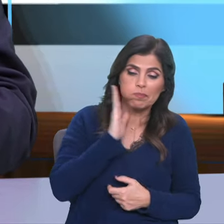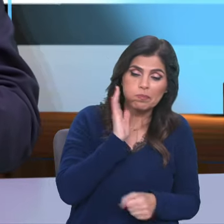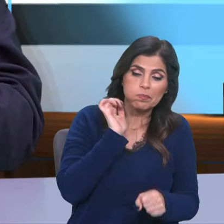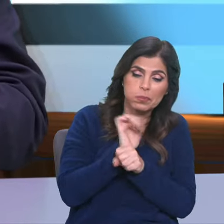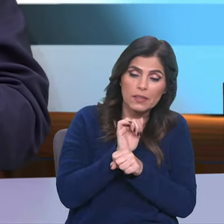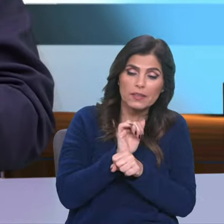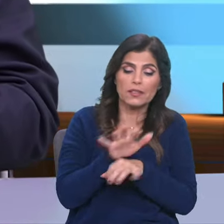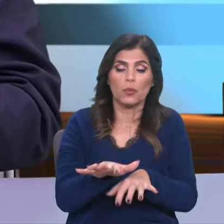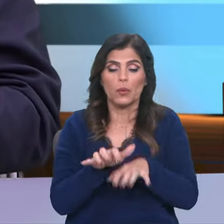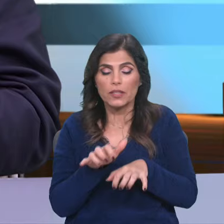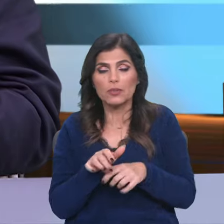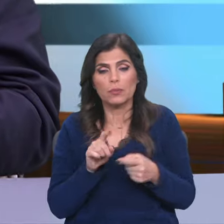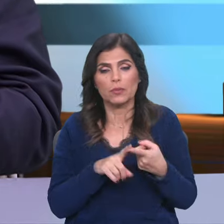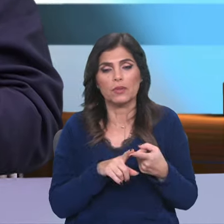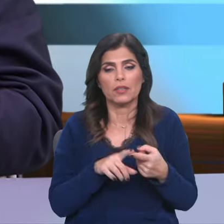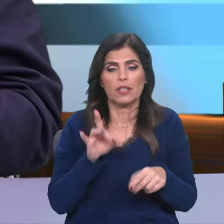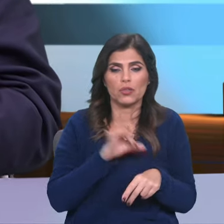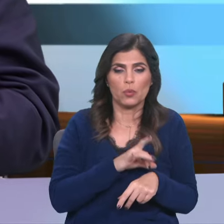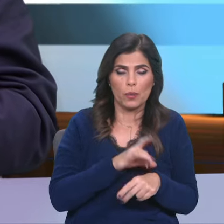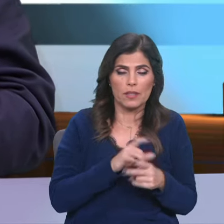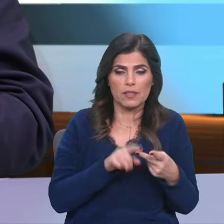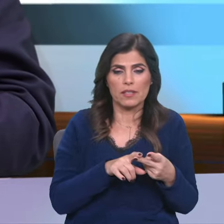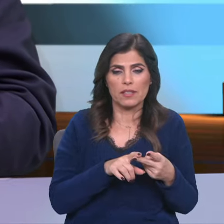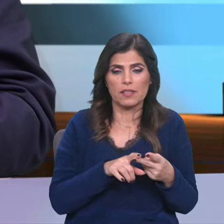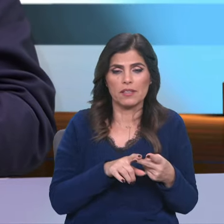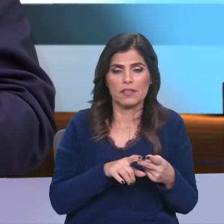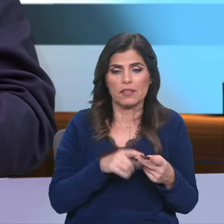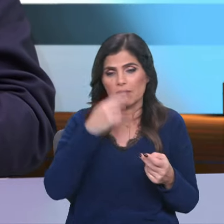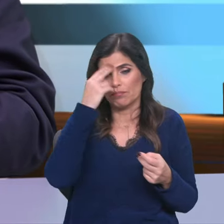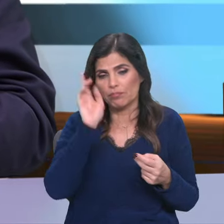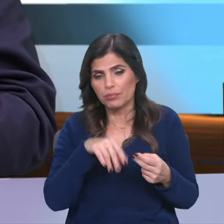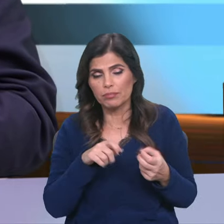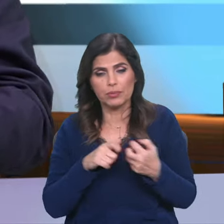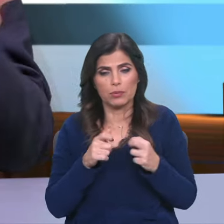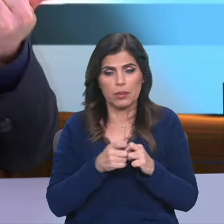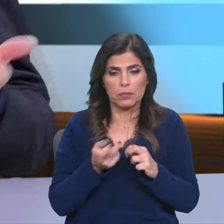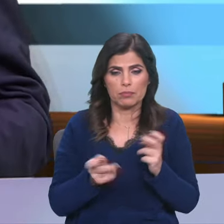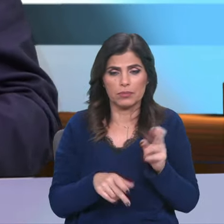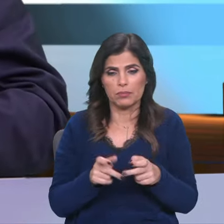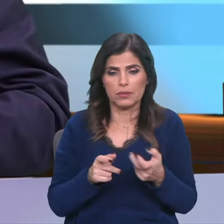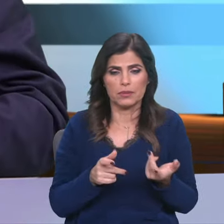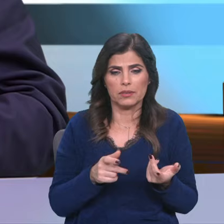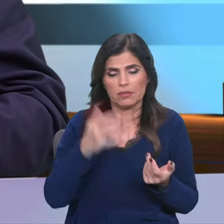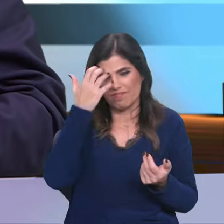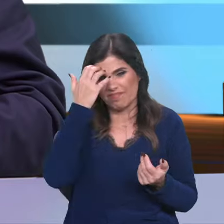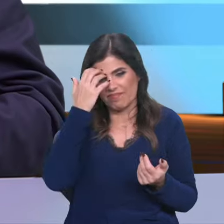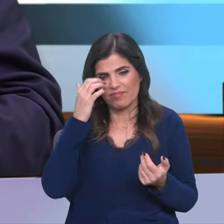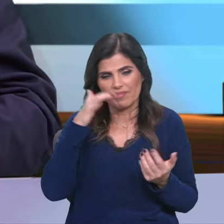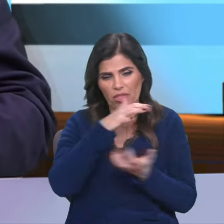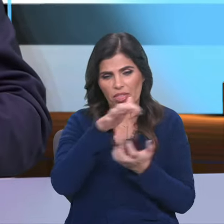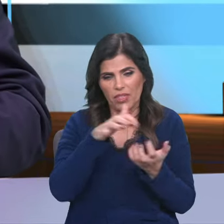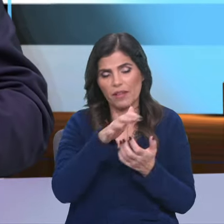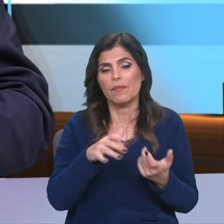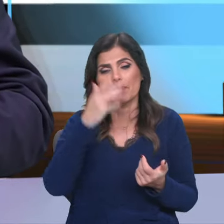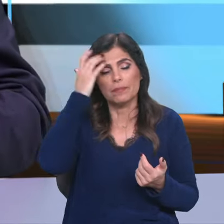dos ídolos, das doenças, dos distúrbios, não é? E tantos distúrbios psicológicos. essa de